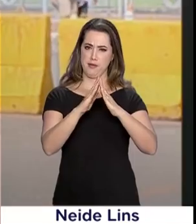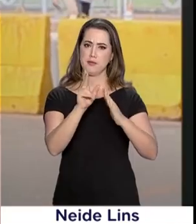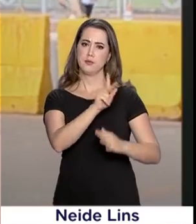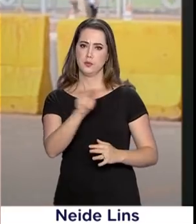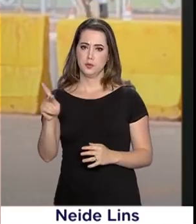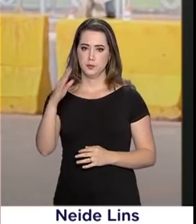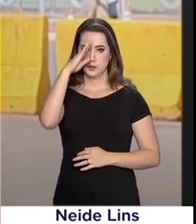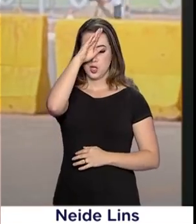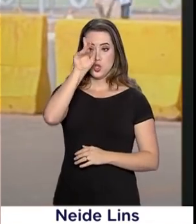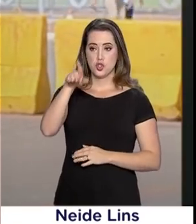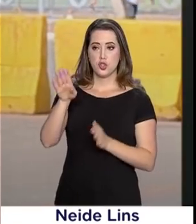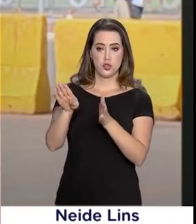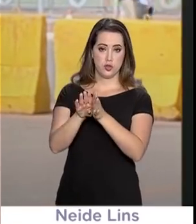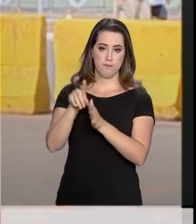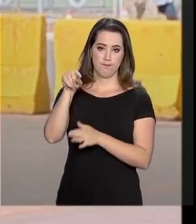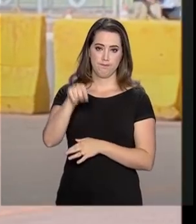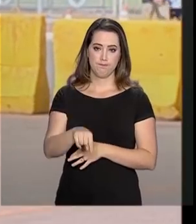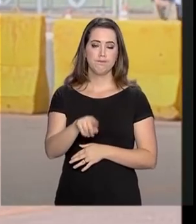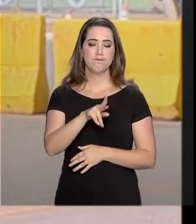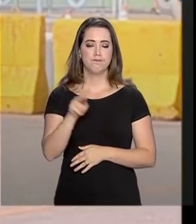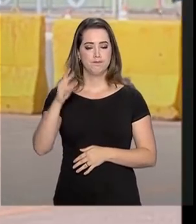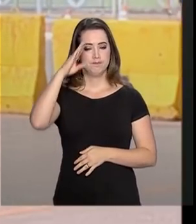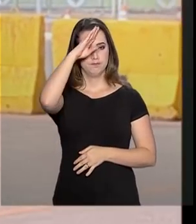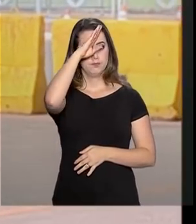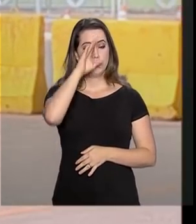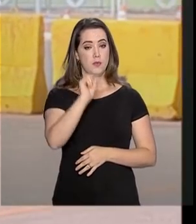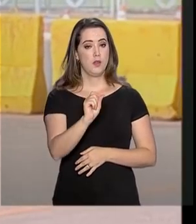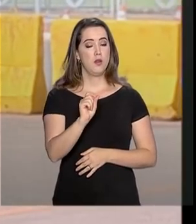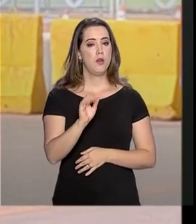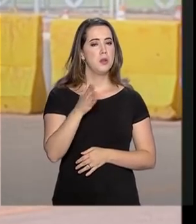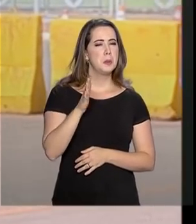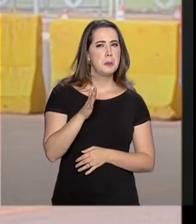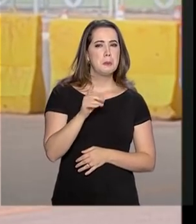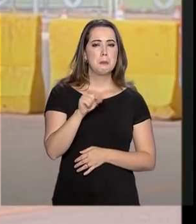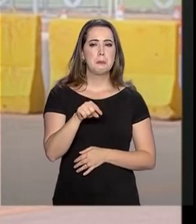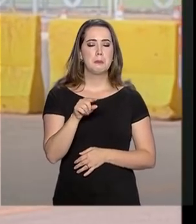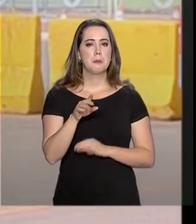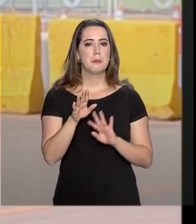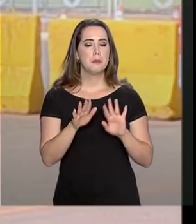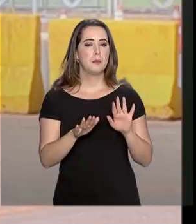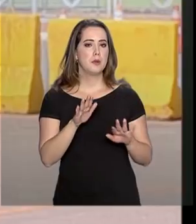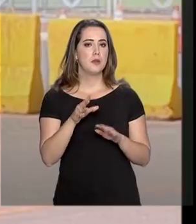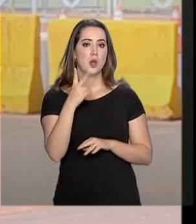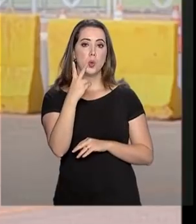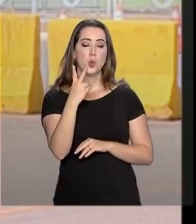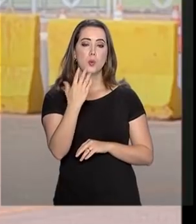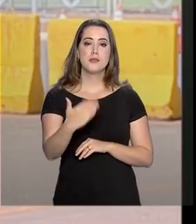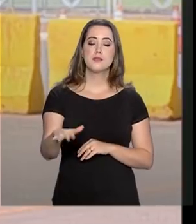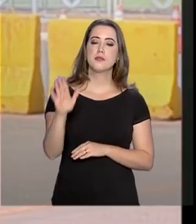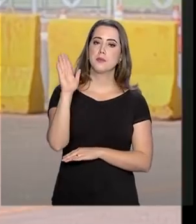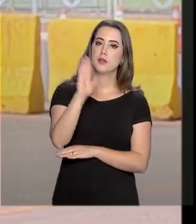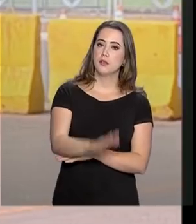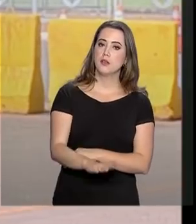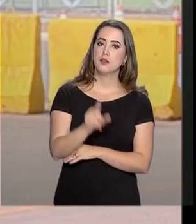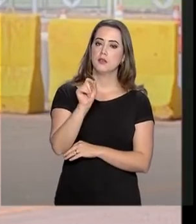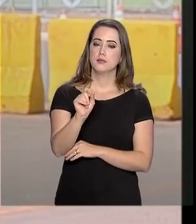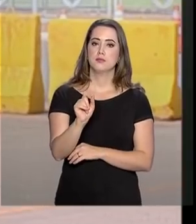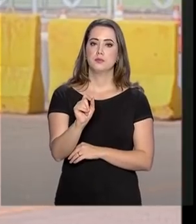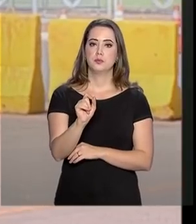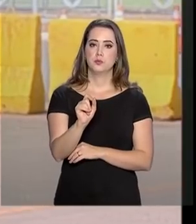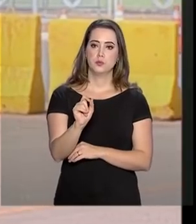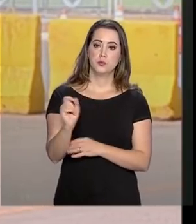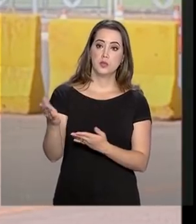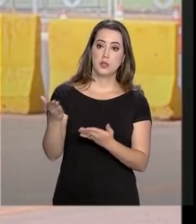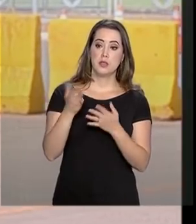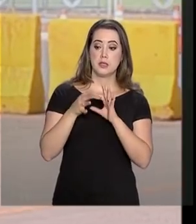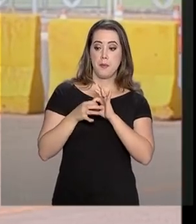já está o presidente da República, Jair Bolsonaro, ele chegou aqui por volta das duas e meia da tarde, ele foi, ele